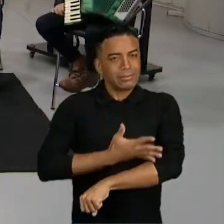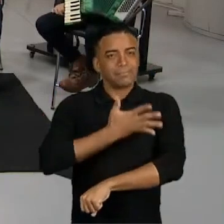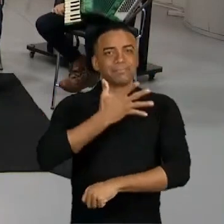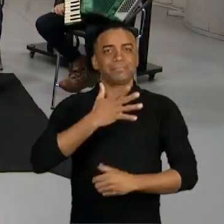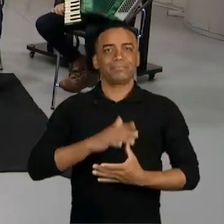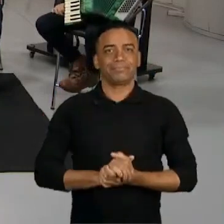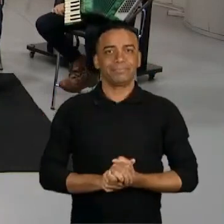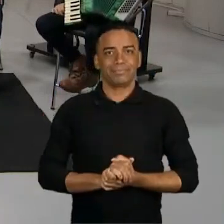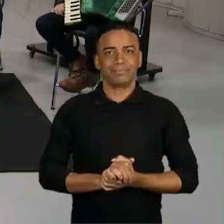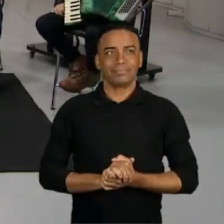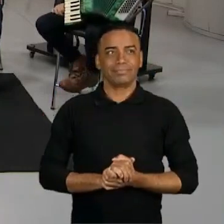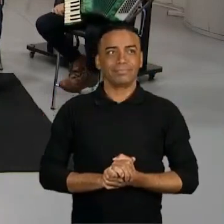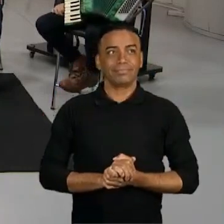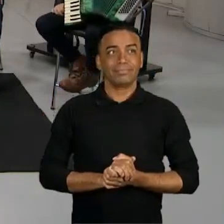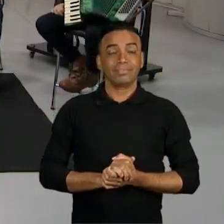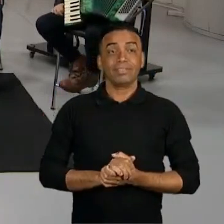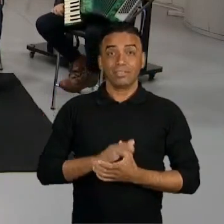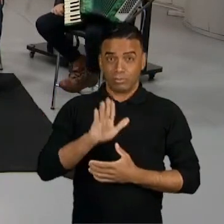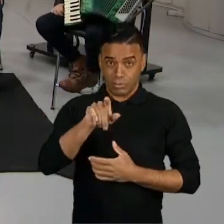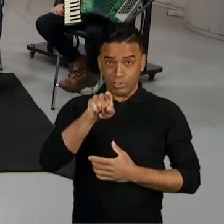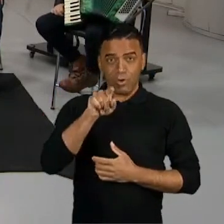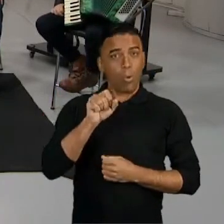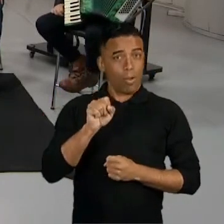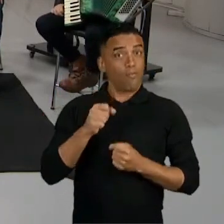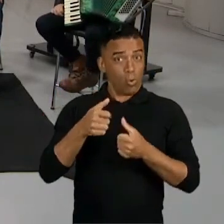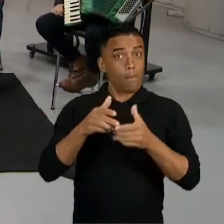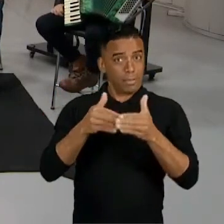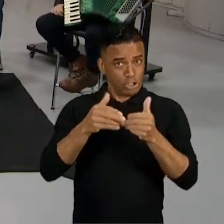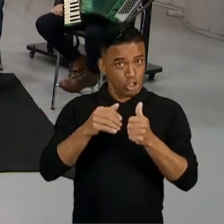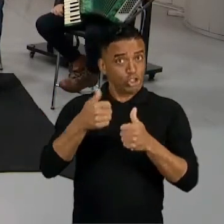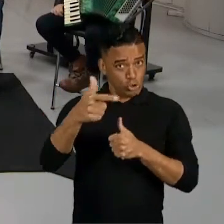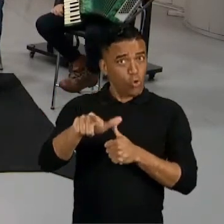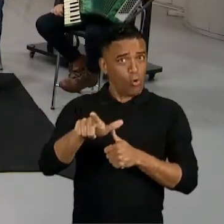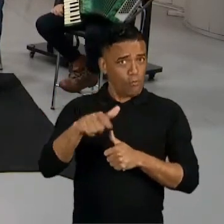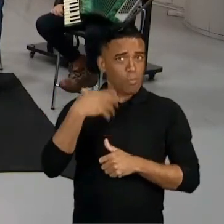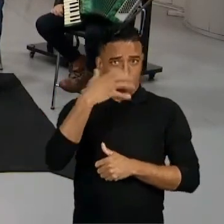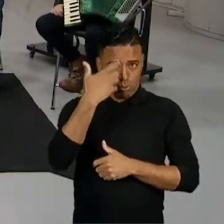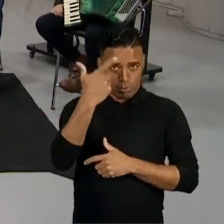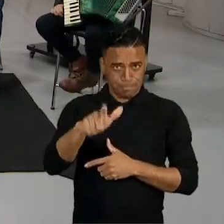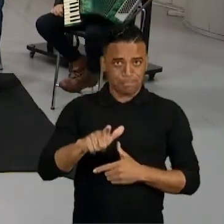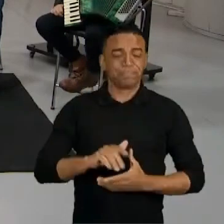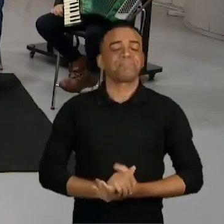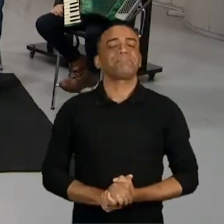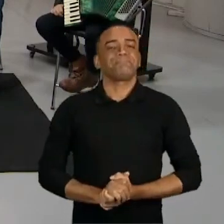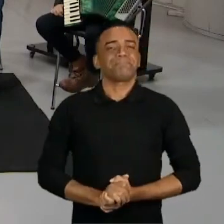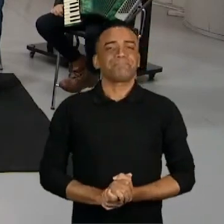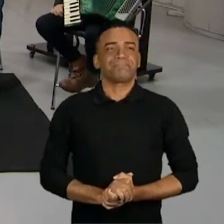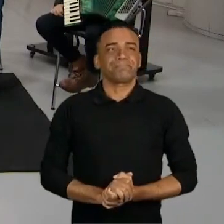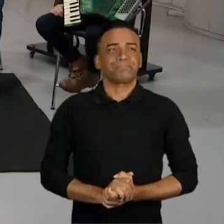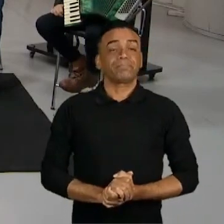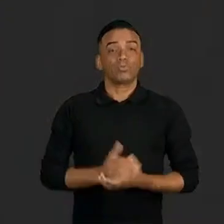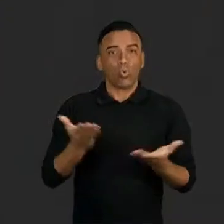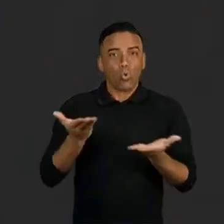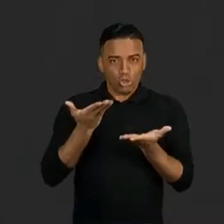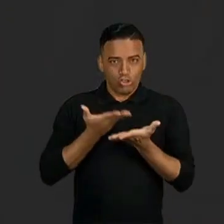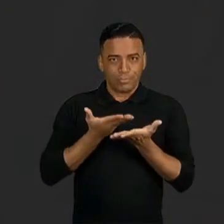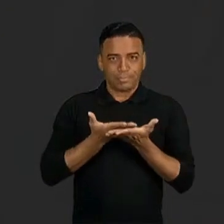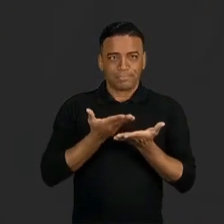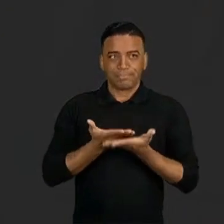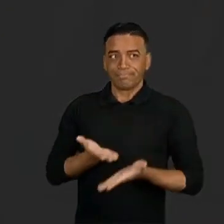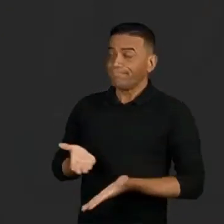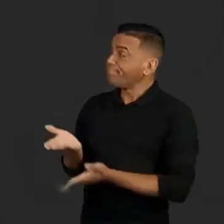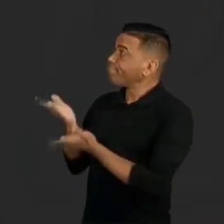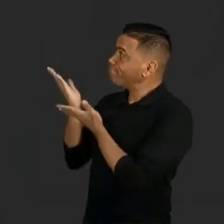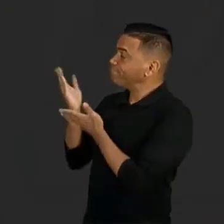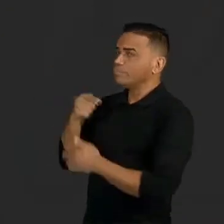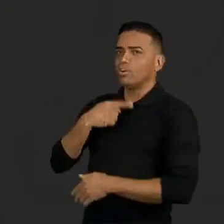Vocês vão aguentar a mão aí só um tiquinho, que eu vou pedir mais um pouquinho de vocês aí. Olha, na aula de hoje, nós